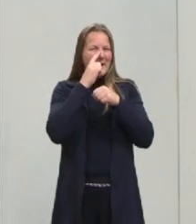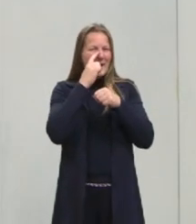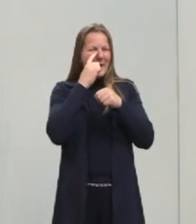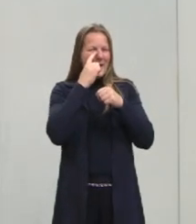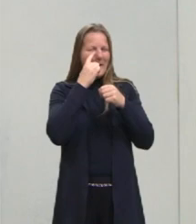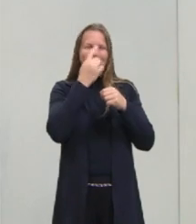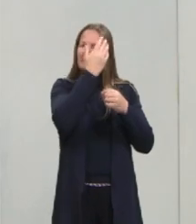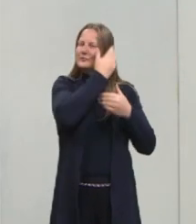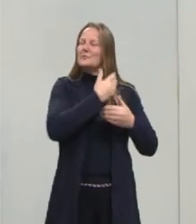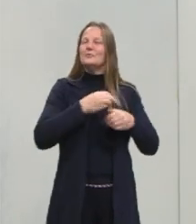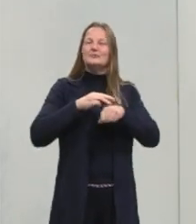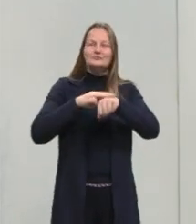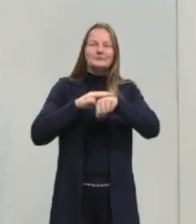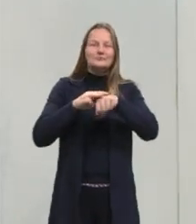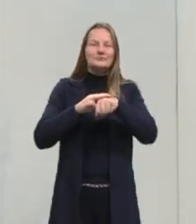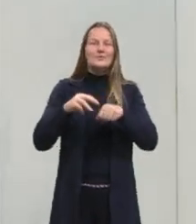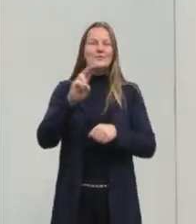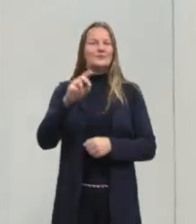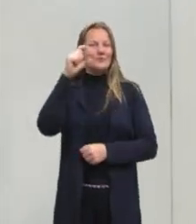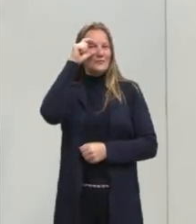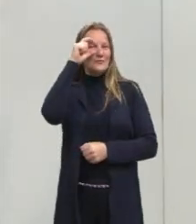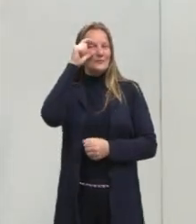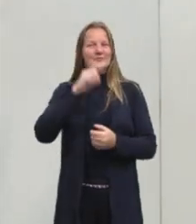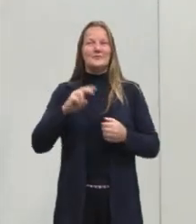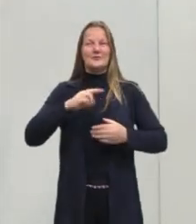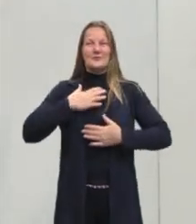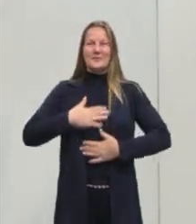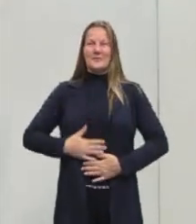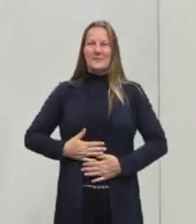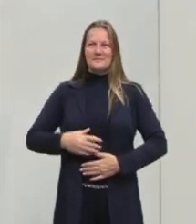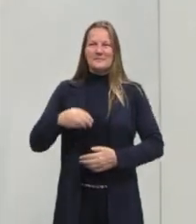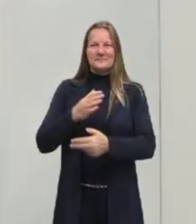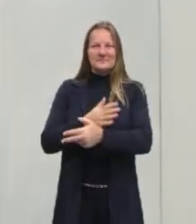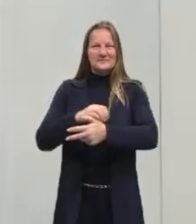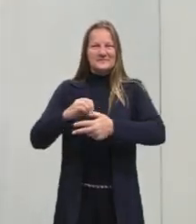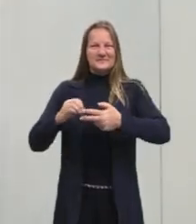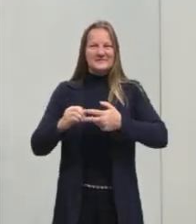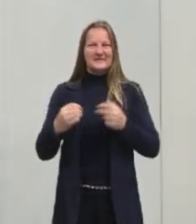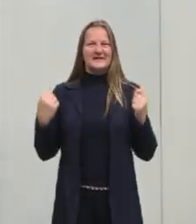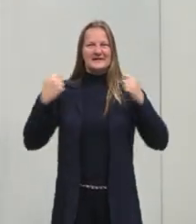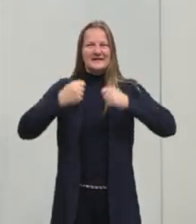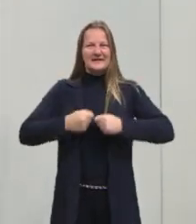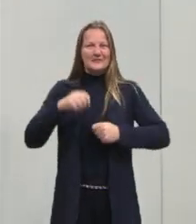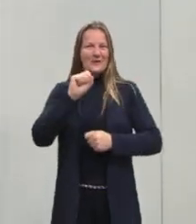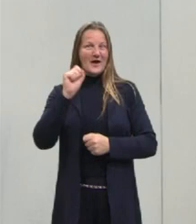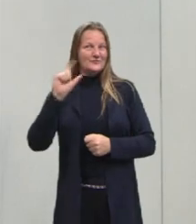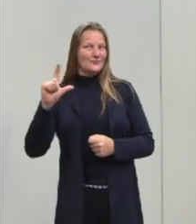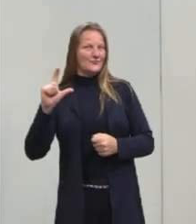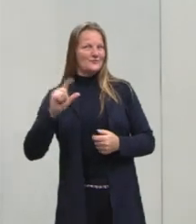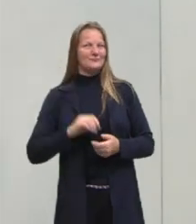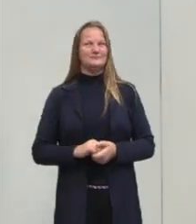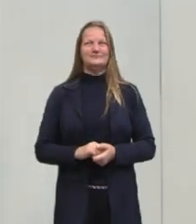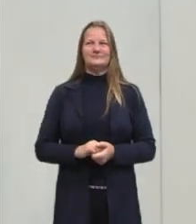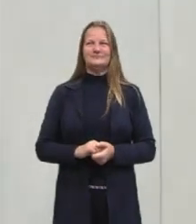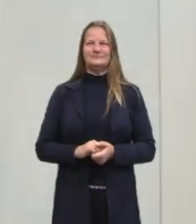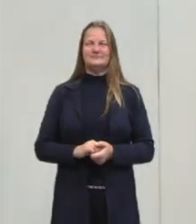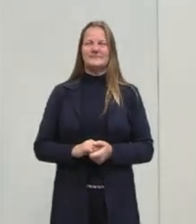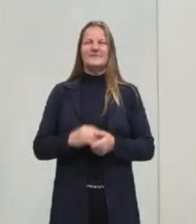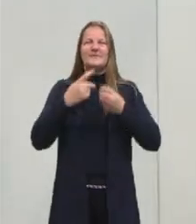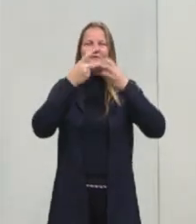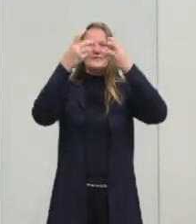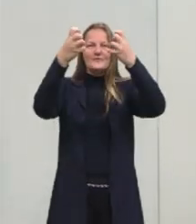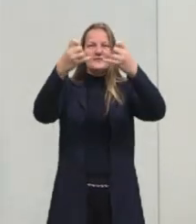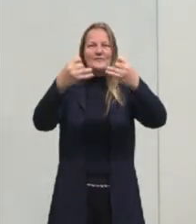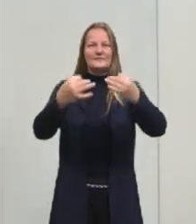uso óculos, estou utilizando a camiseta do projeto e estou usando um casaco azul hoje. Então, como eu estava dizendo para